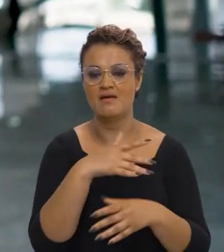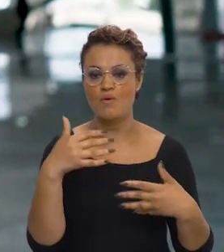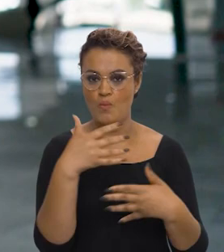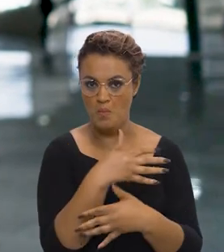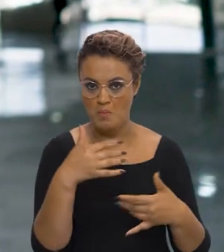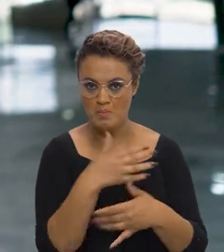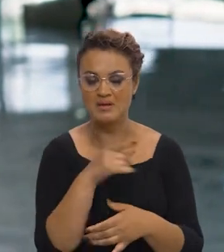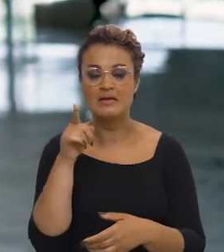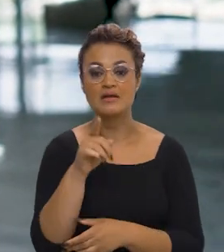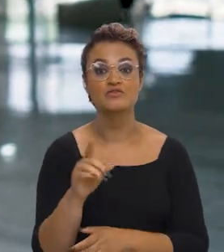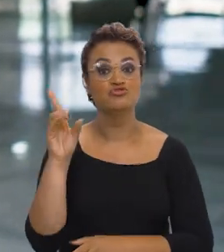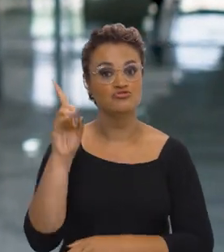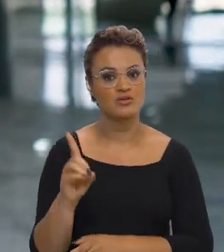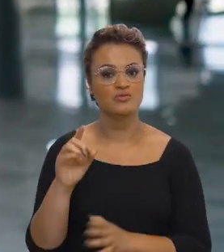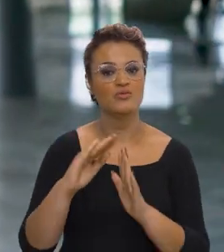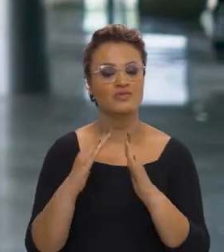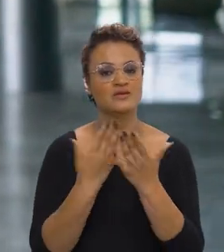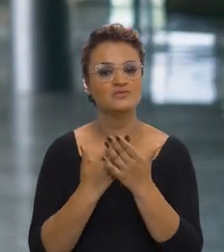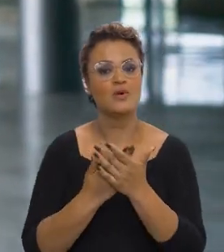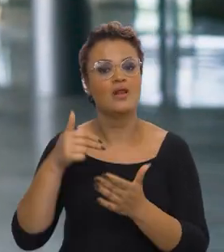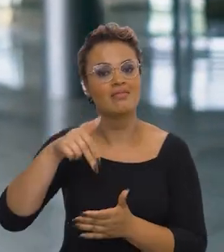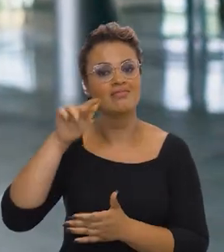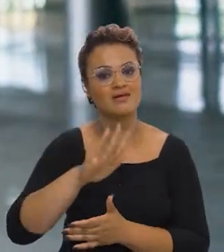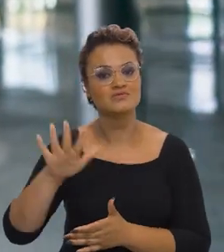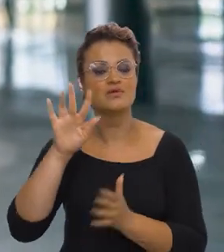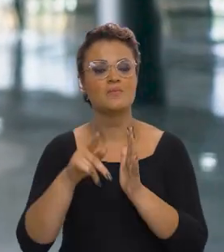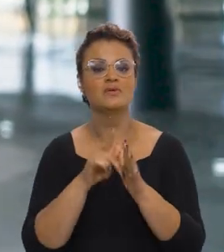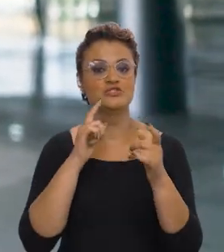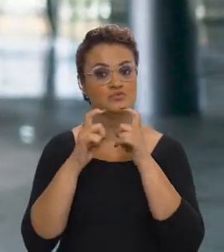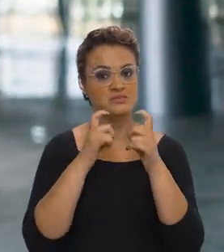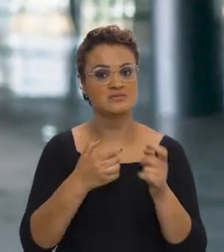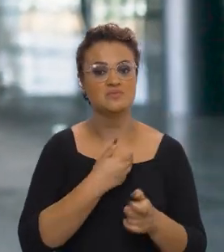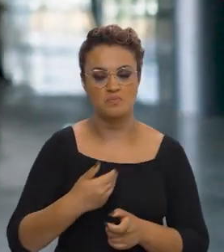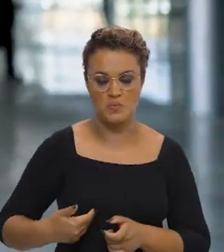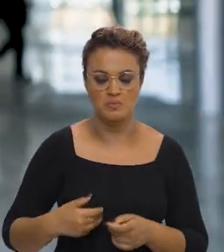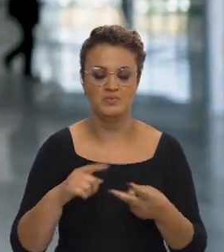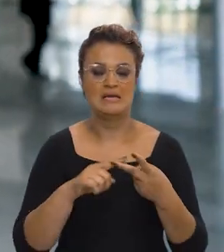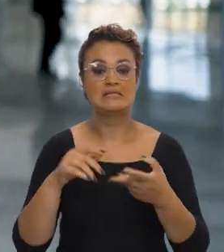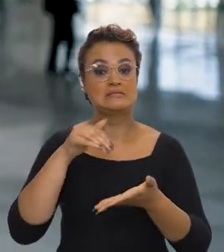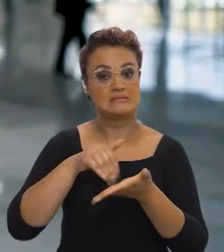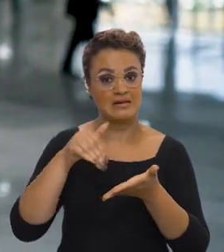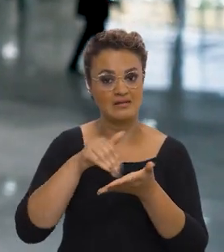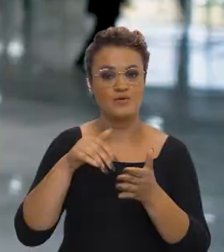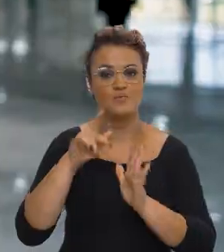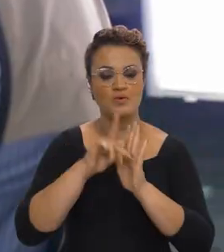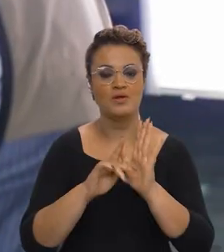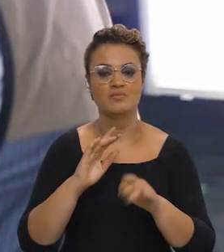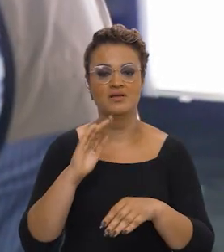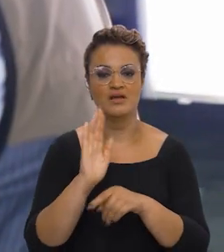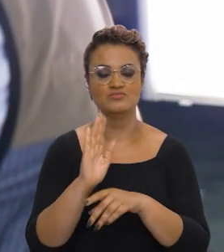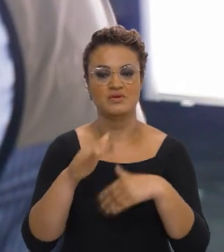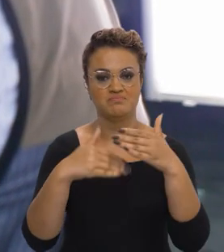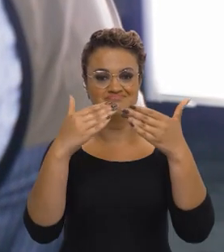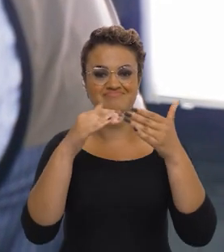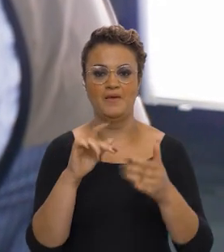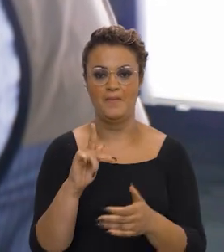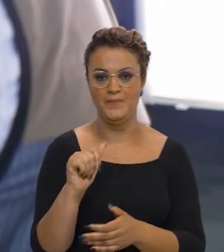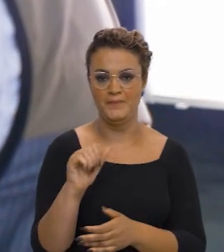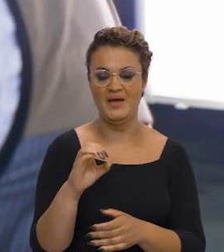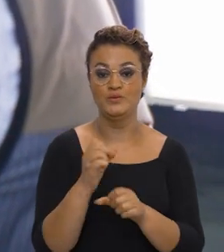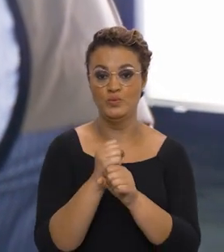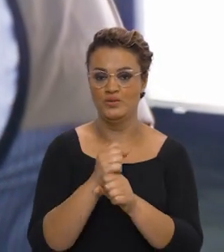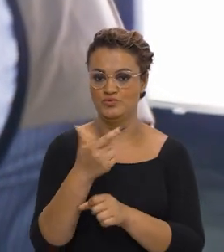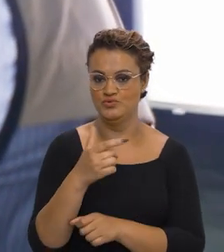Urbano, Muniz foi diretor da Escola Nacional de Administração Pública, secretário do Programa de Aceleração do